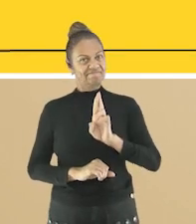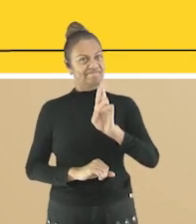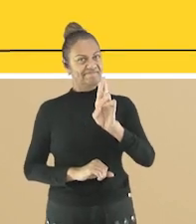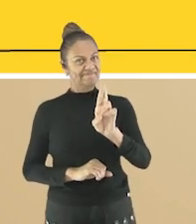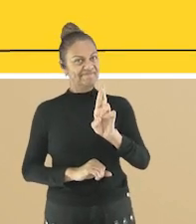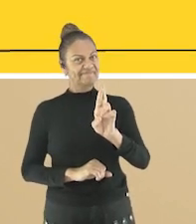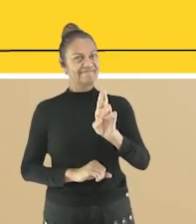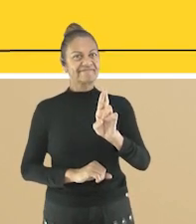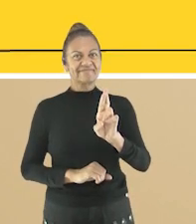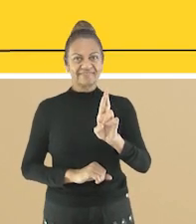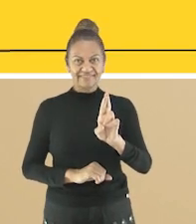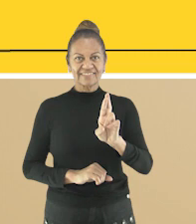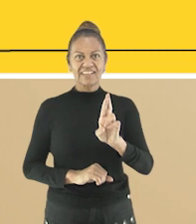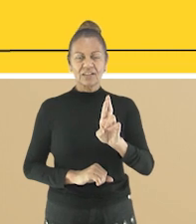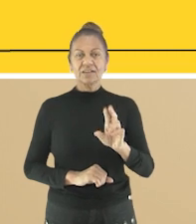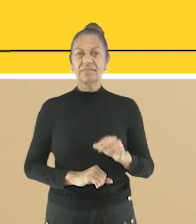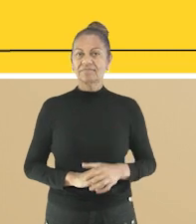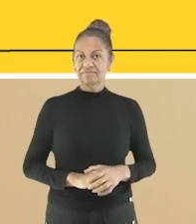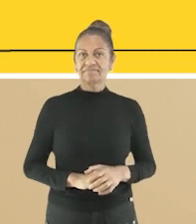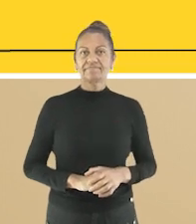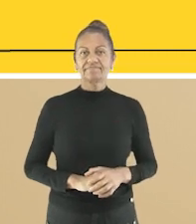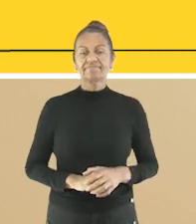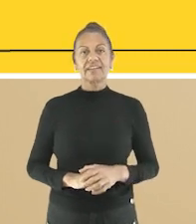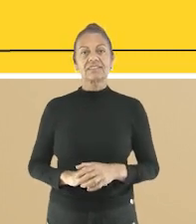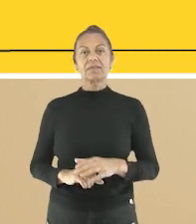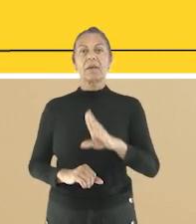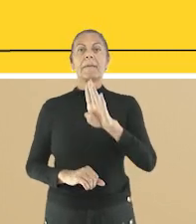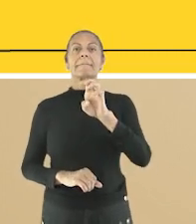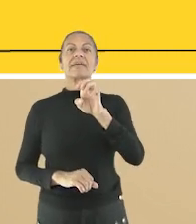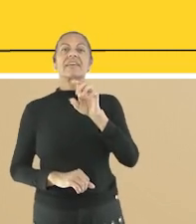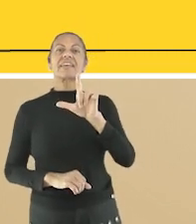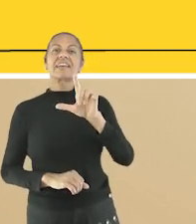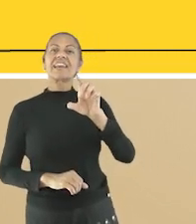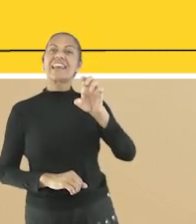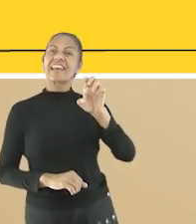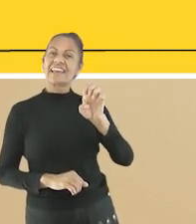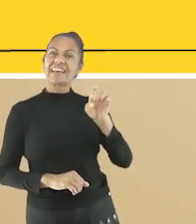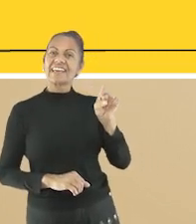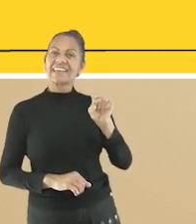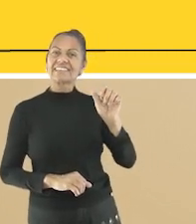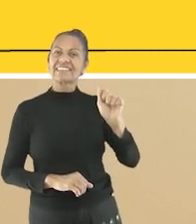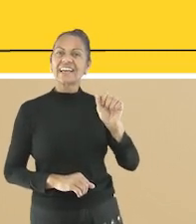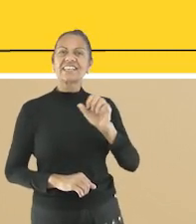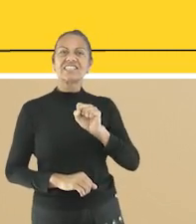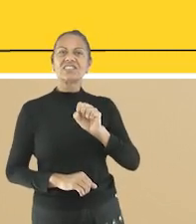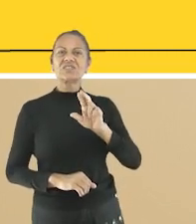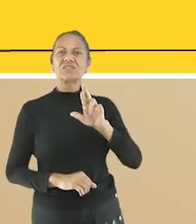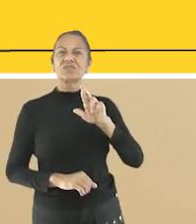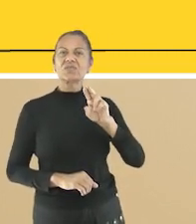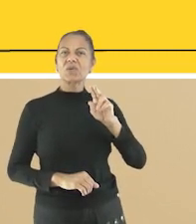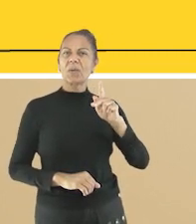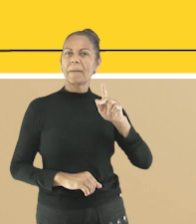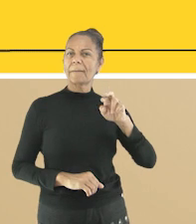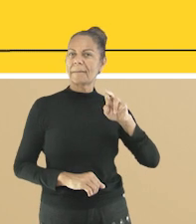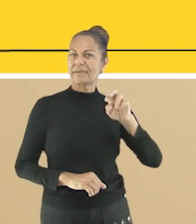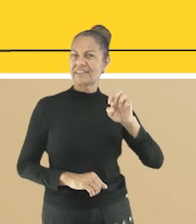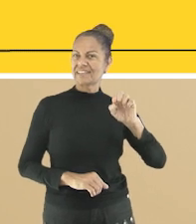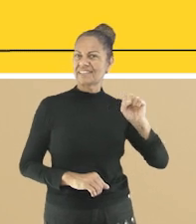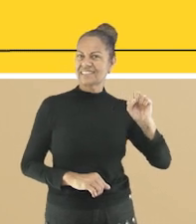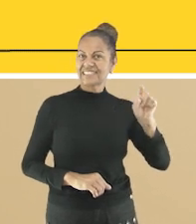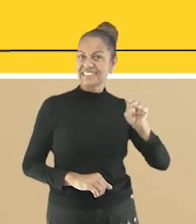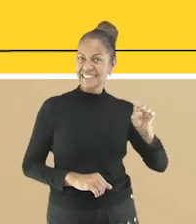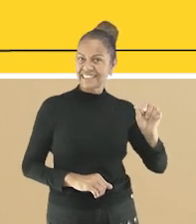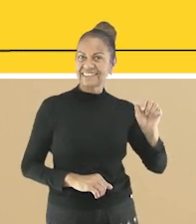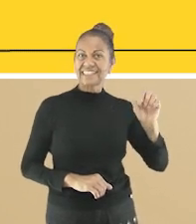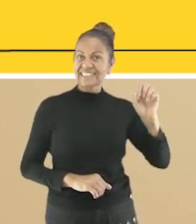resposta é? As palavras são beleza e surpresa Parabéns para você que acertou Vamos para a